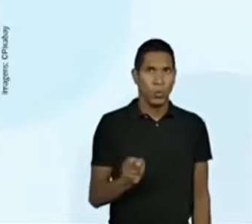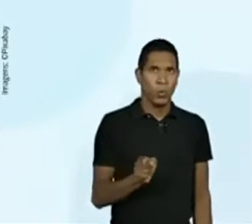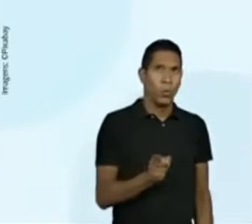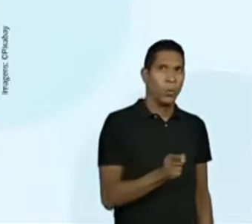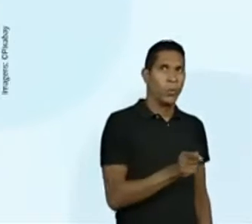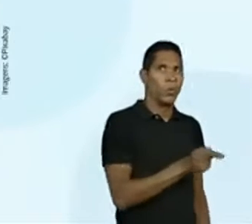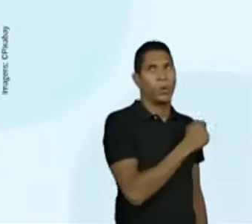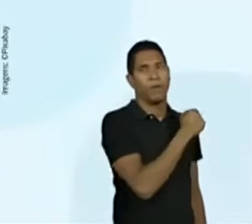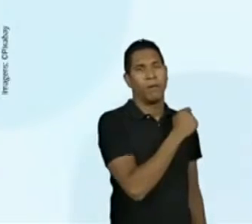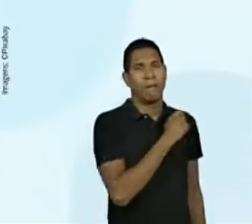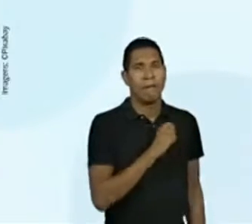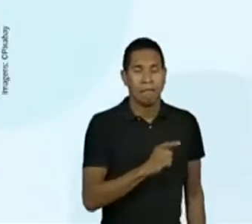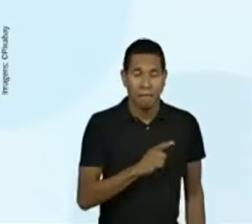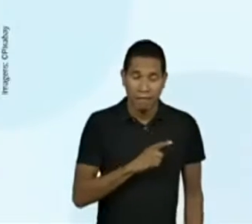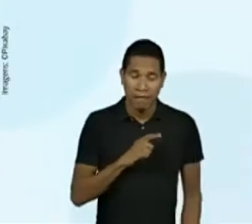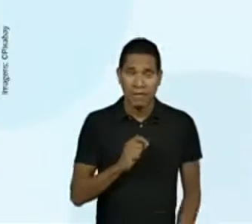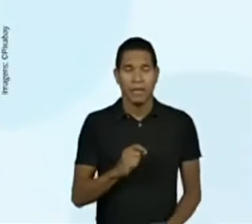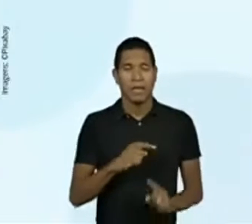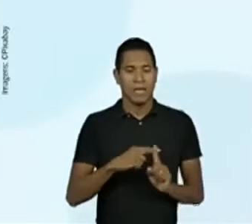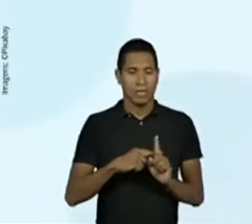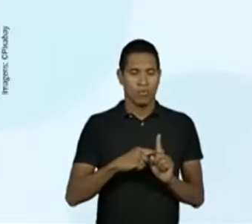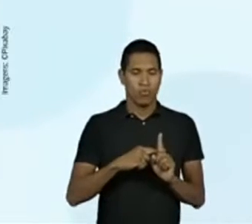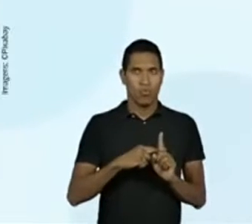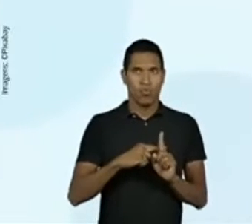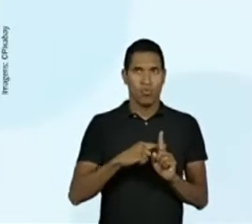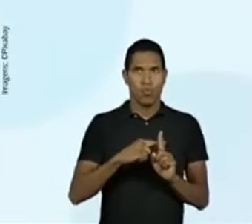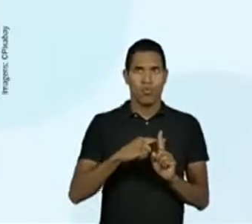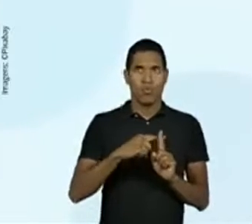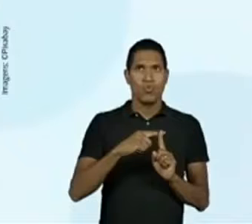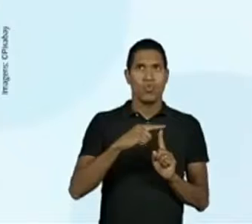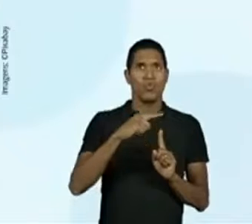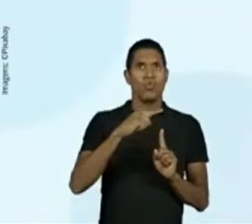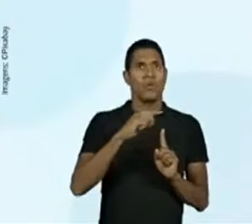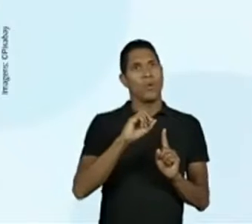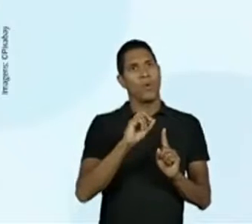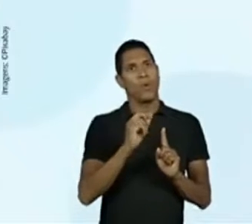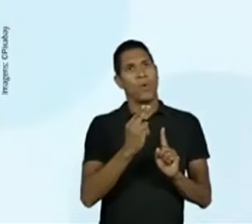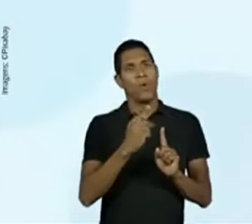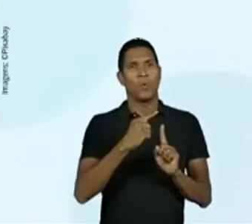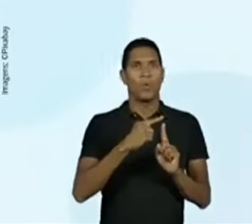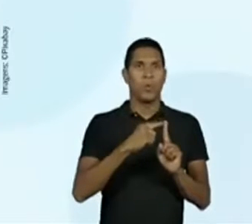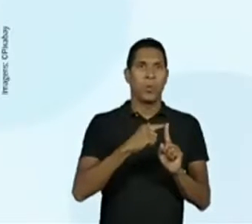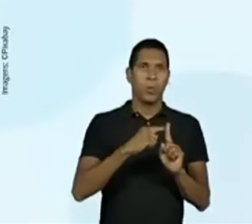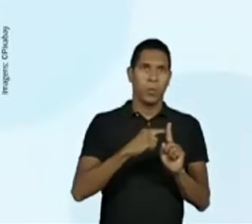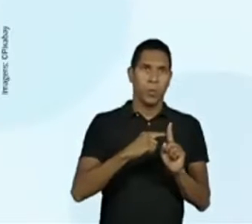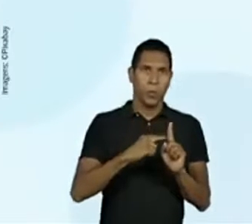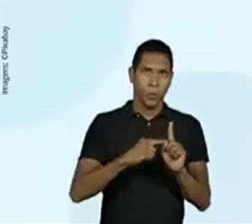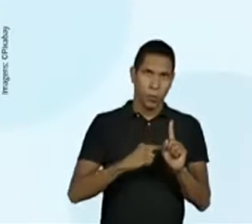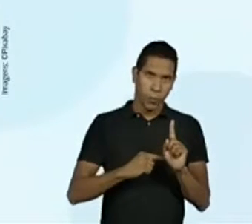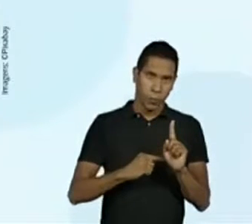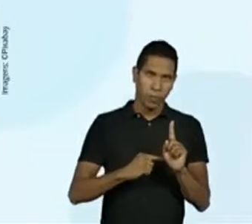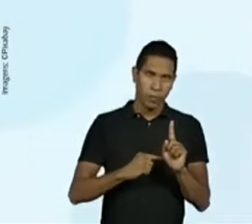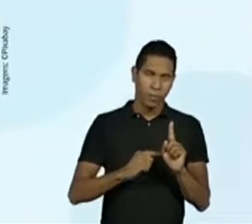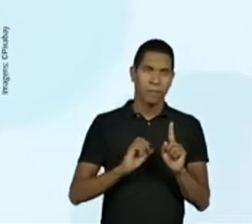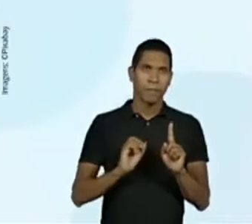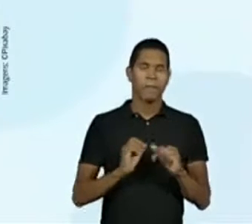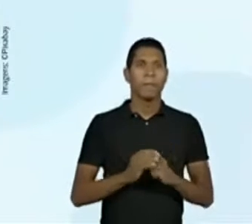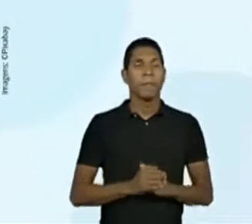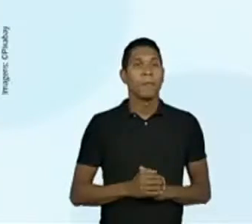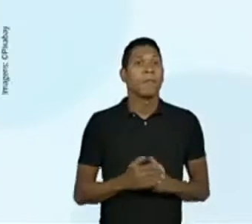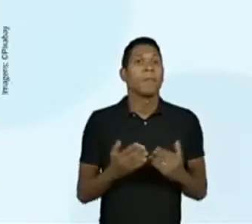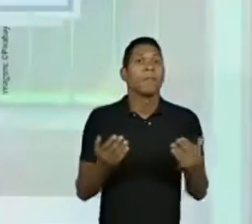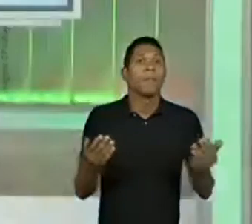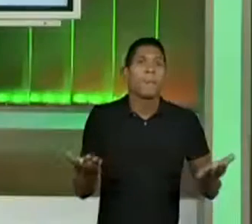nos faz sentir mais calor ou mais frio? Mais próximos de 40 graus.